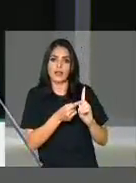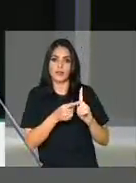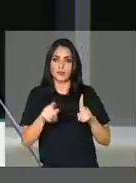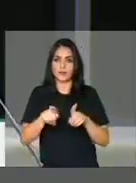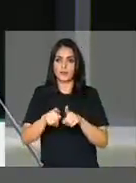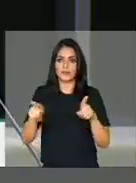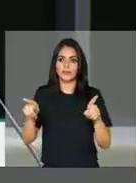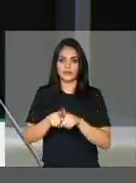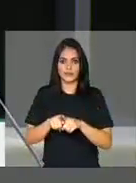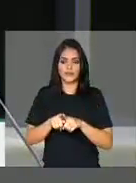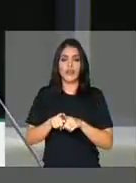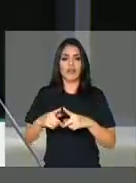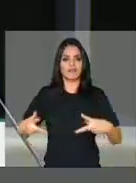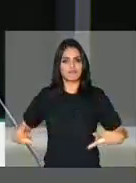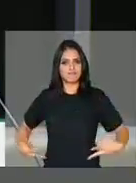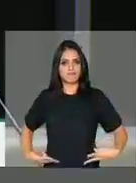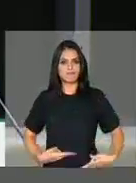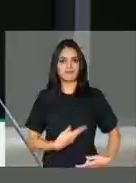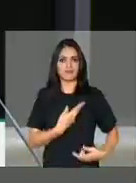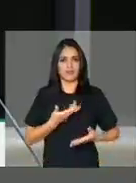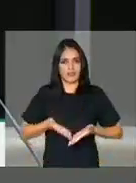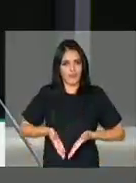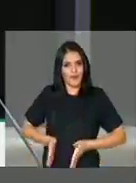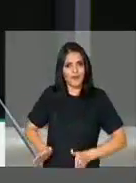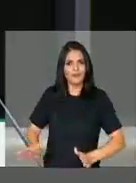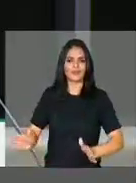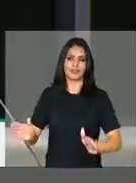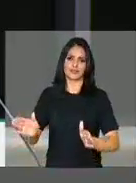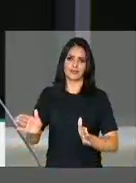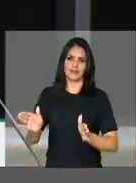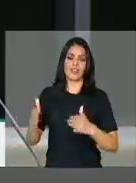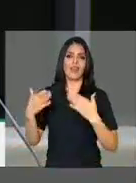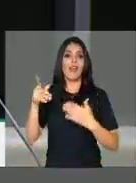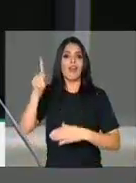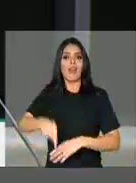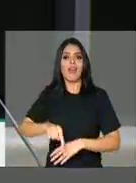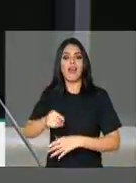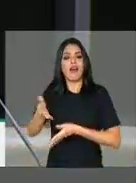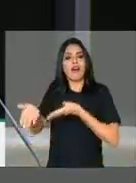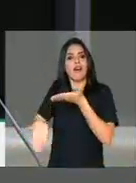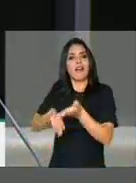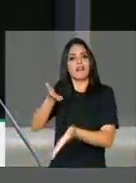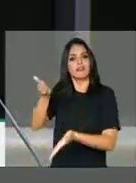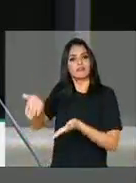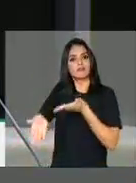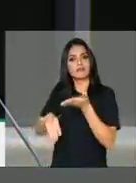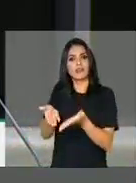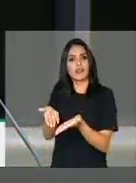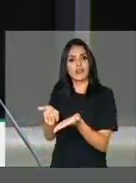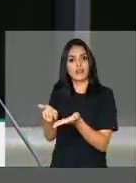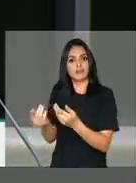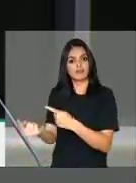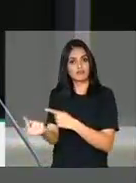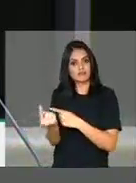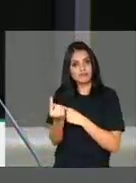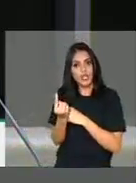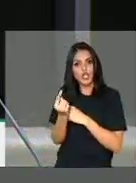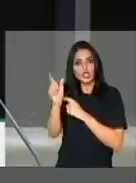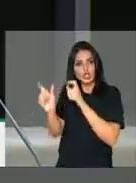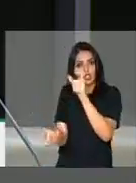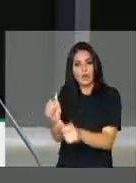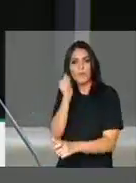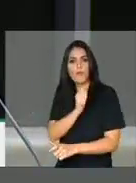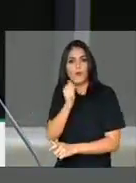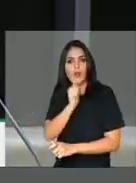obstetrícia. Por que eu digo isso? Este atendimento não se dá apenas em mulheres